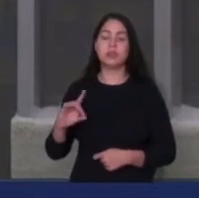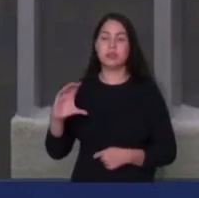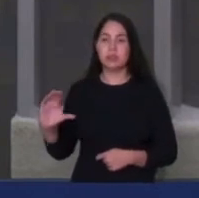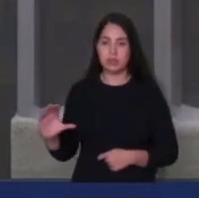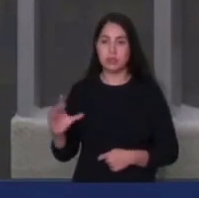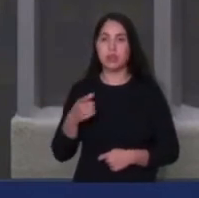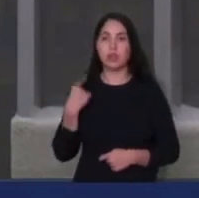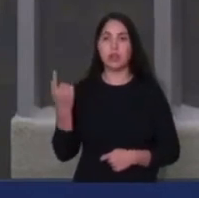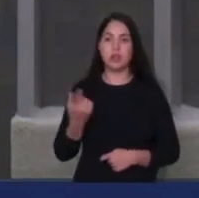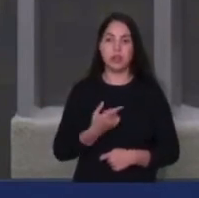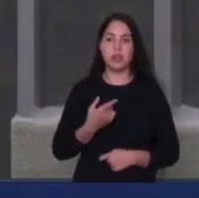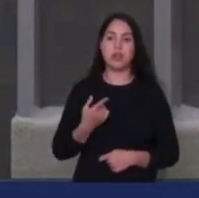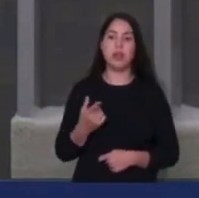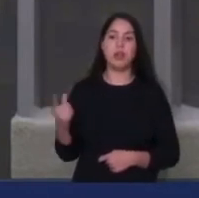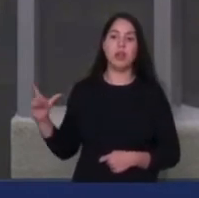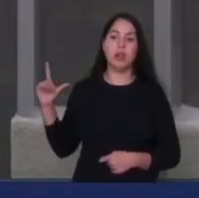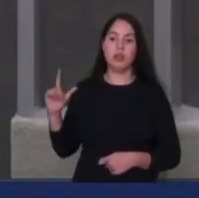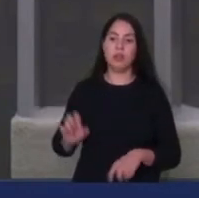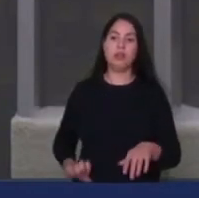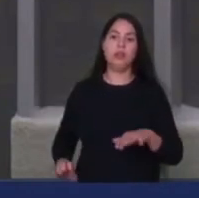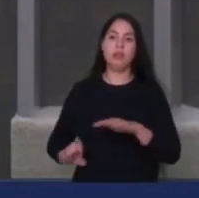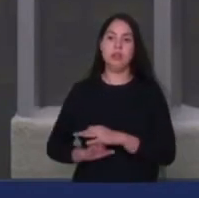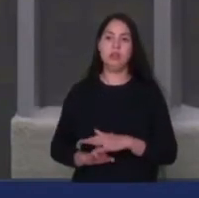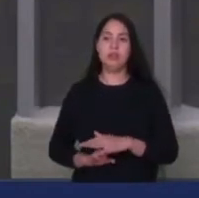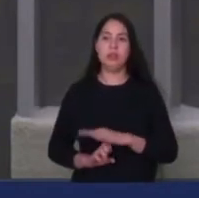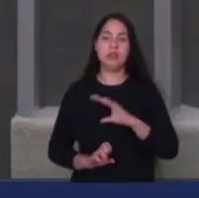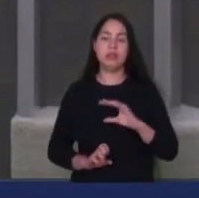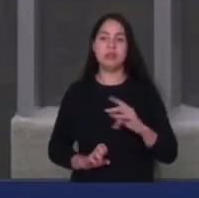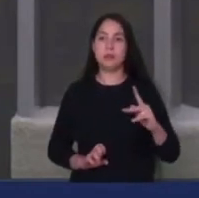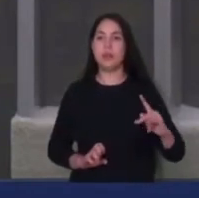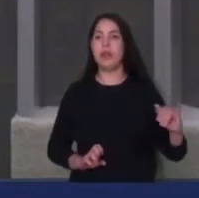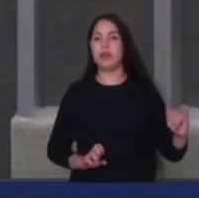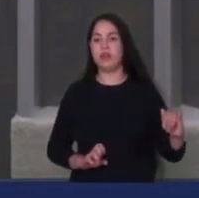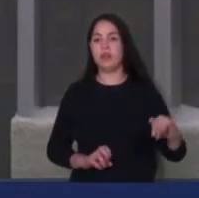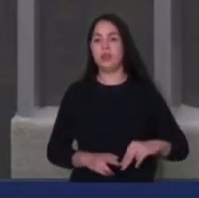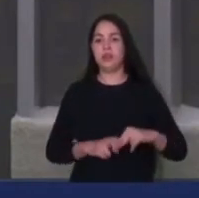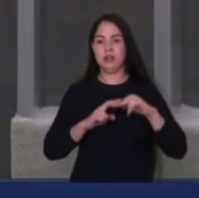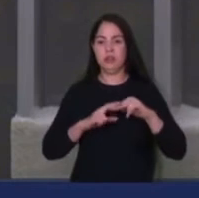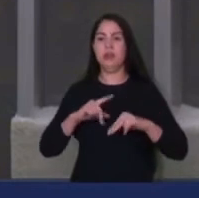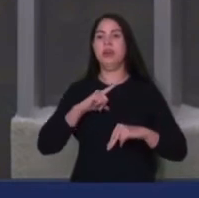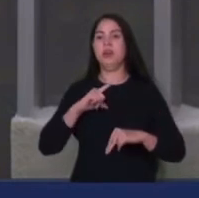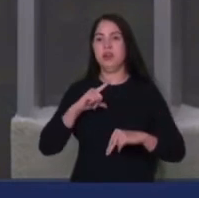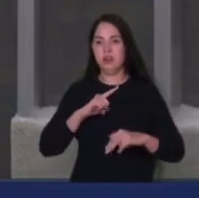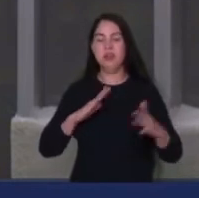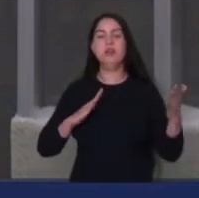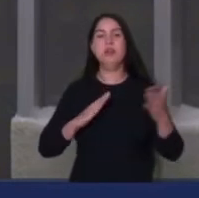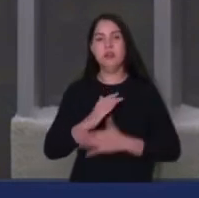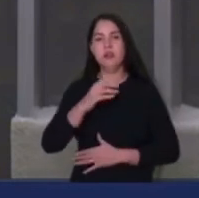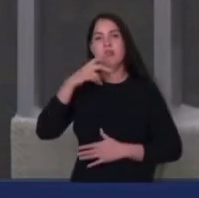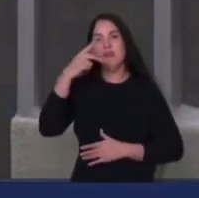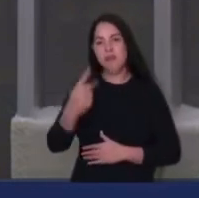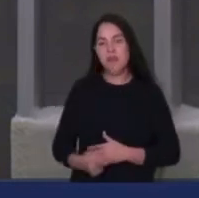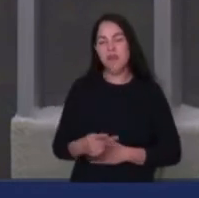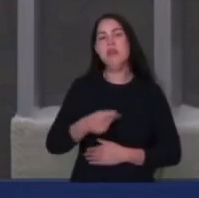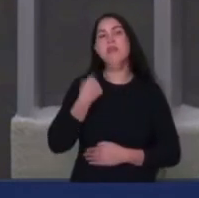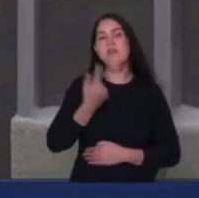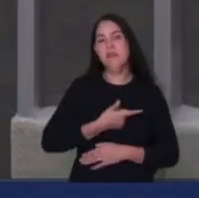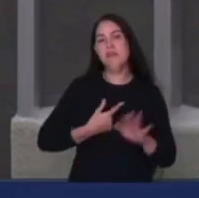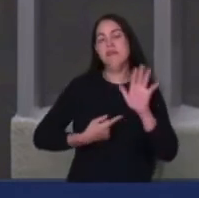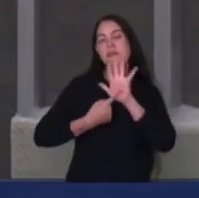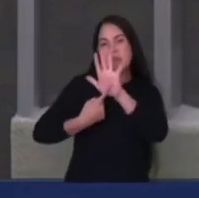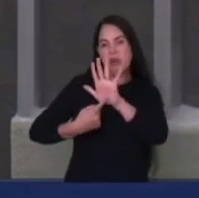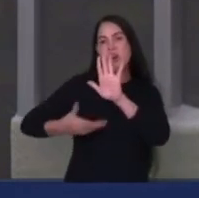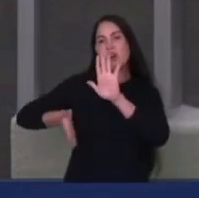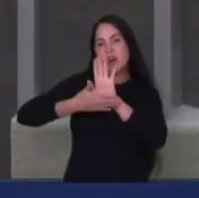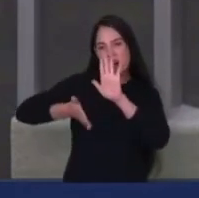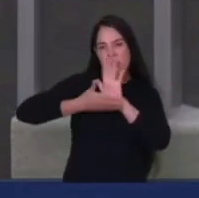Consumidor, antes mesmo da instalação dessa CPI, que depende de aprovação da mesa dessa casa, nós já apresentamos a proposta,